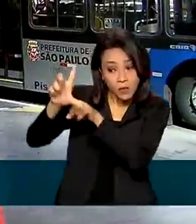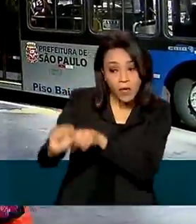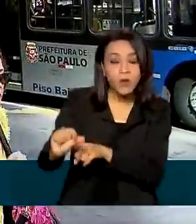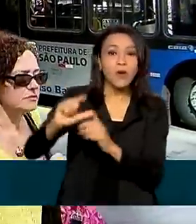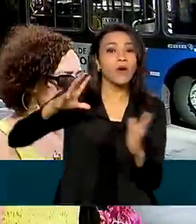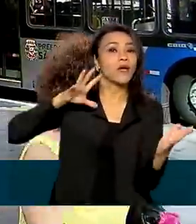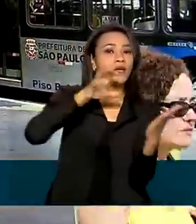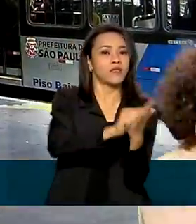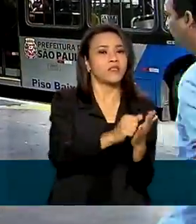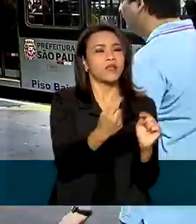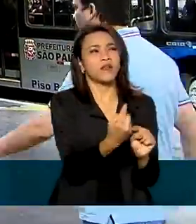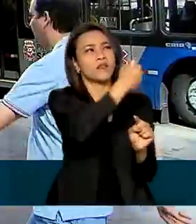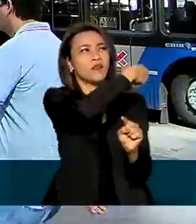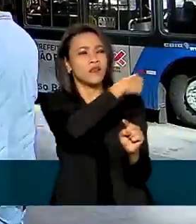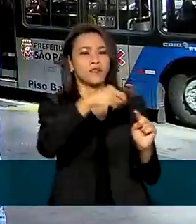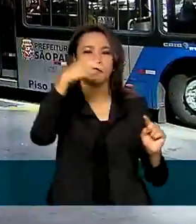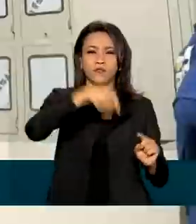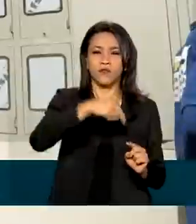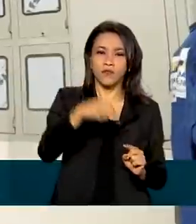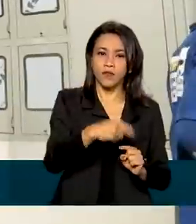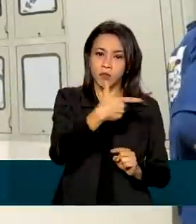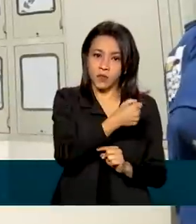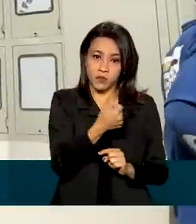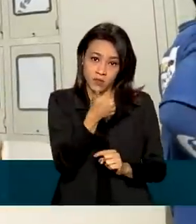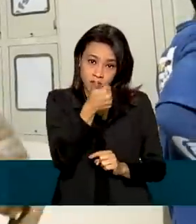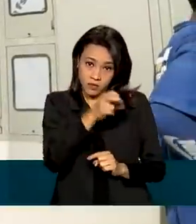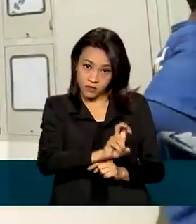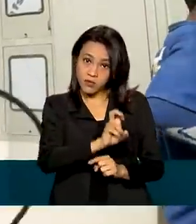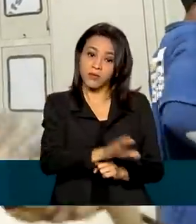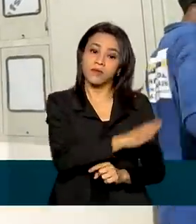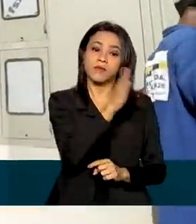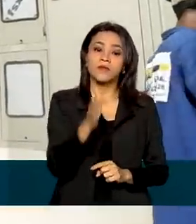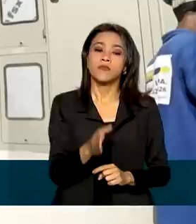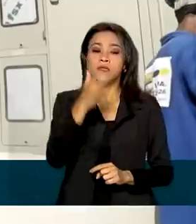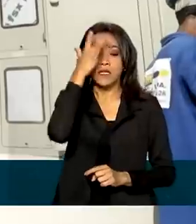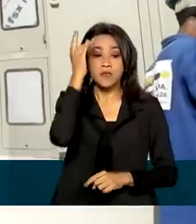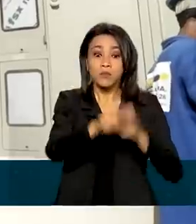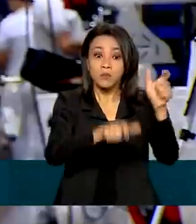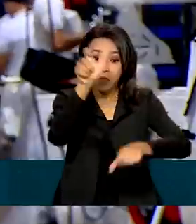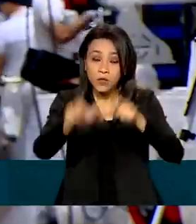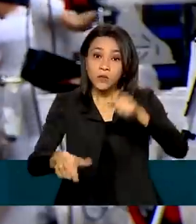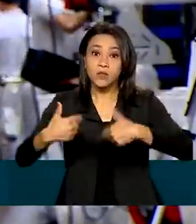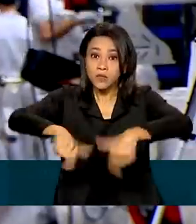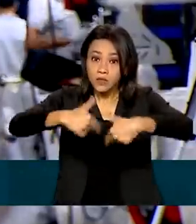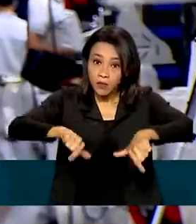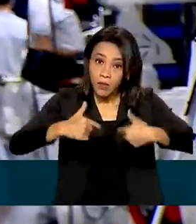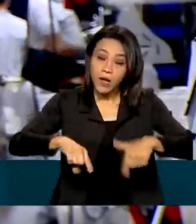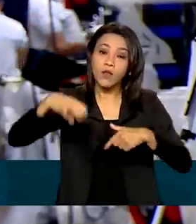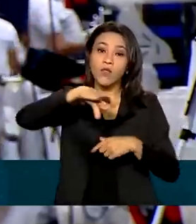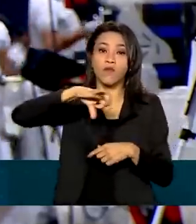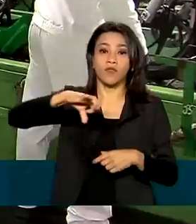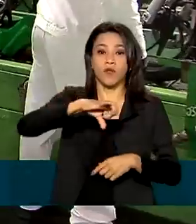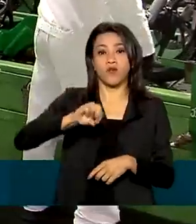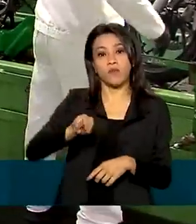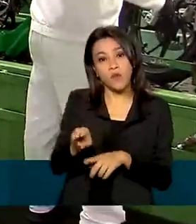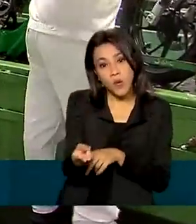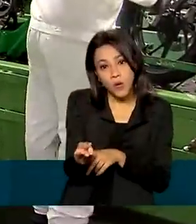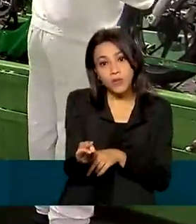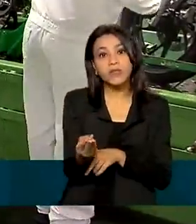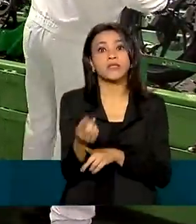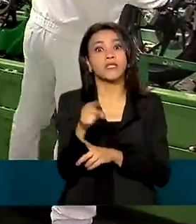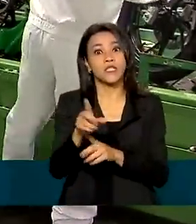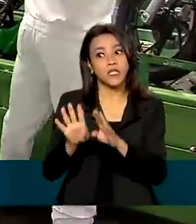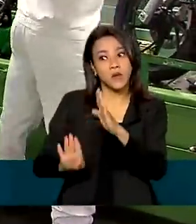registrado desde novembro de 2015. Já a quantidade de pessoas ocupadas chegou a 99 milhões e